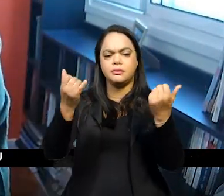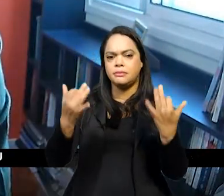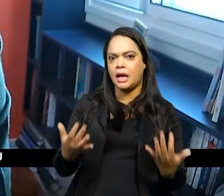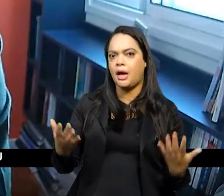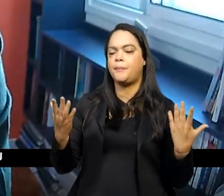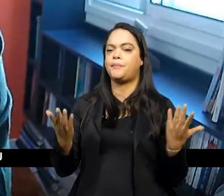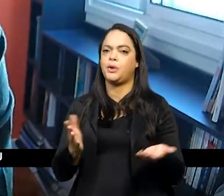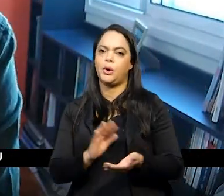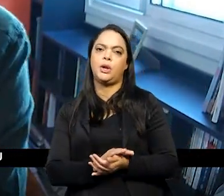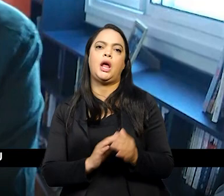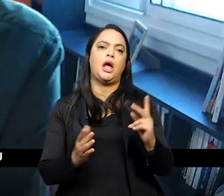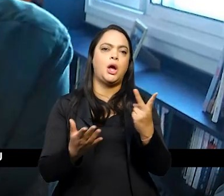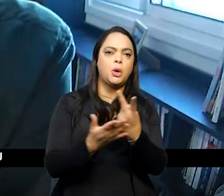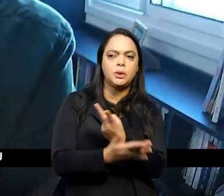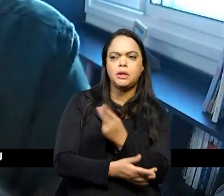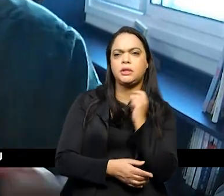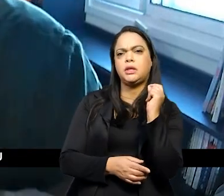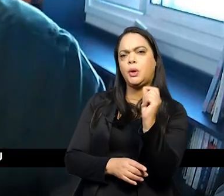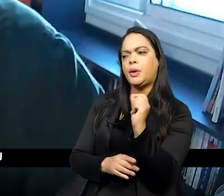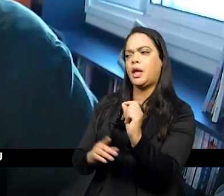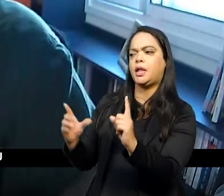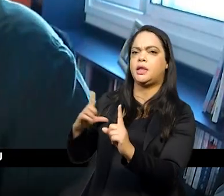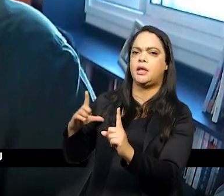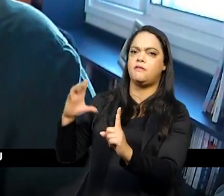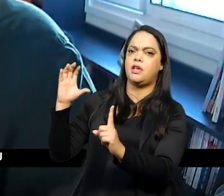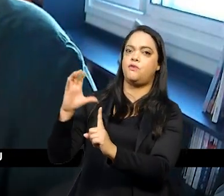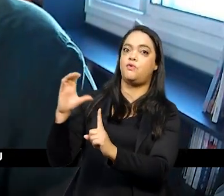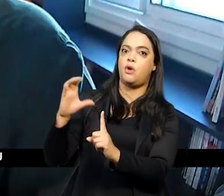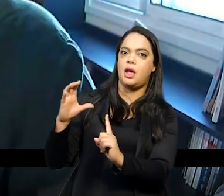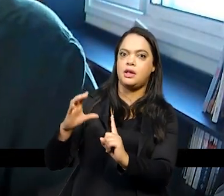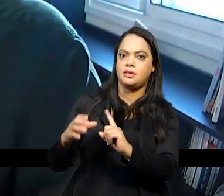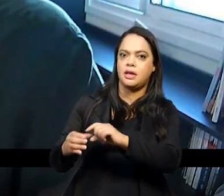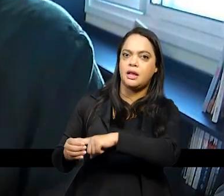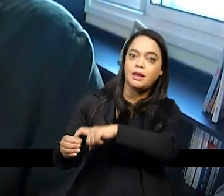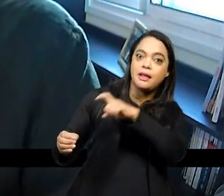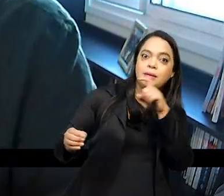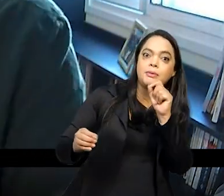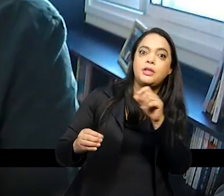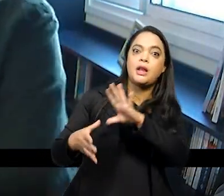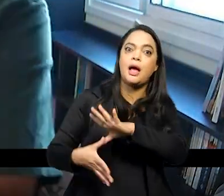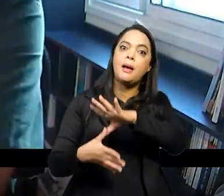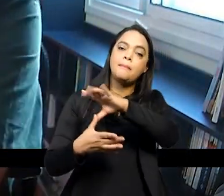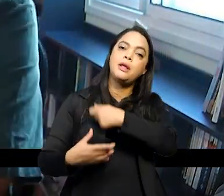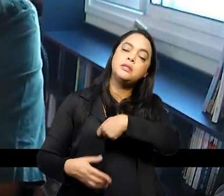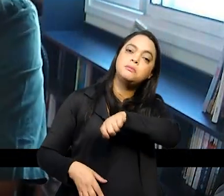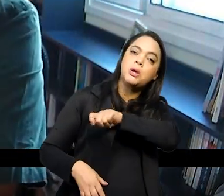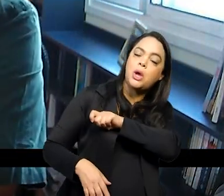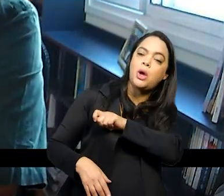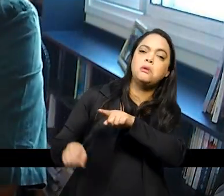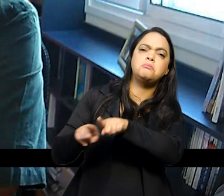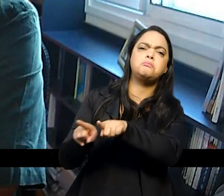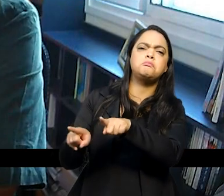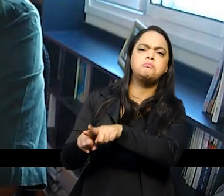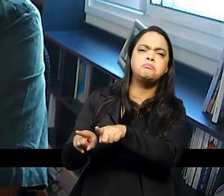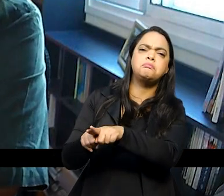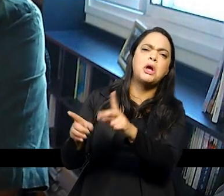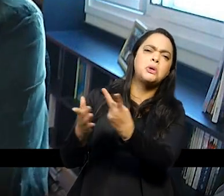pelas independências da América Espanhola porque elas estavam acontecendo mais ou menos ao mesmo tempo qual que é a dificuldade disso?